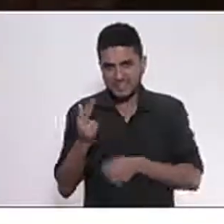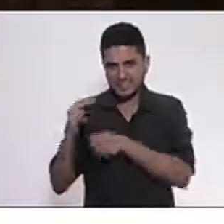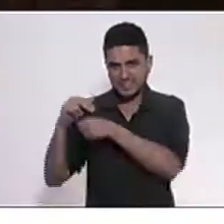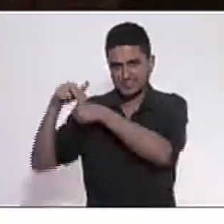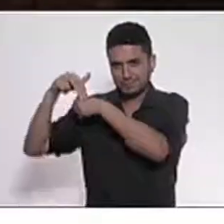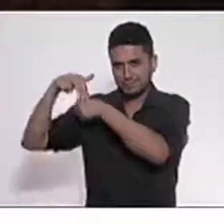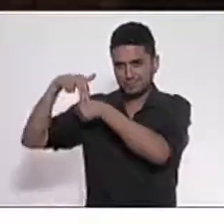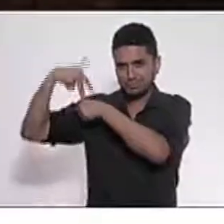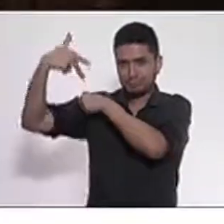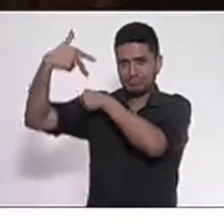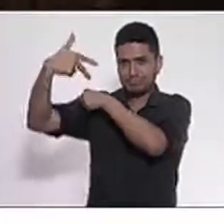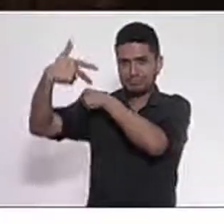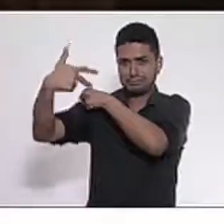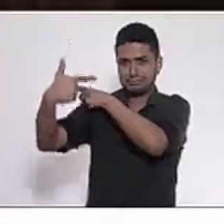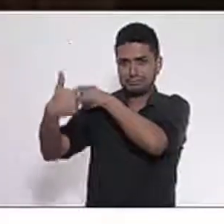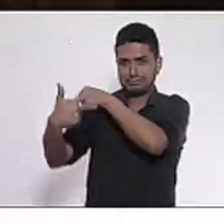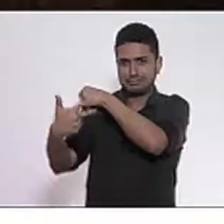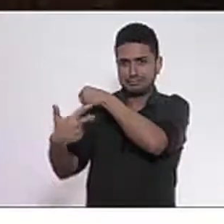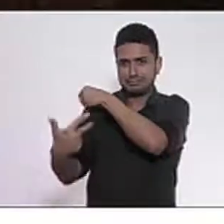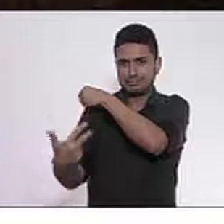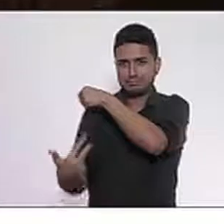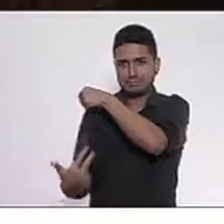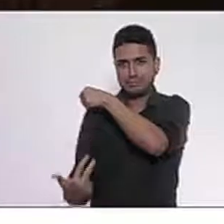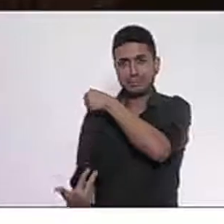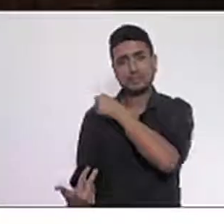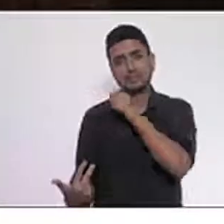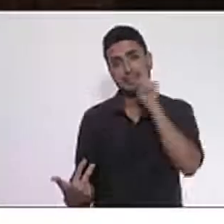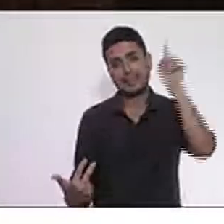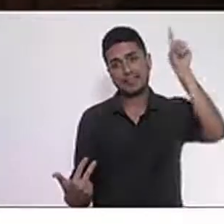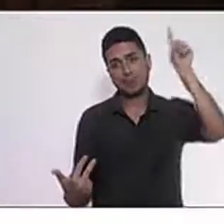ou a própria mão de Deus.